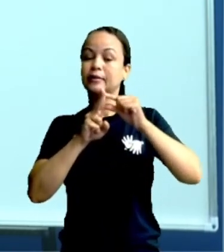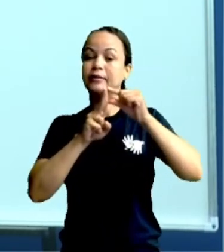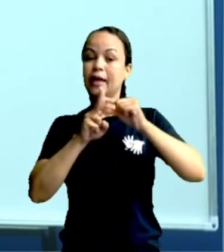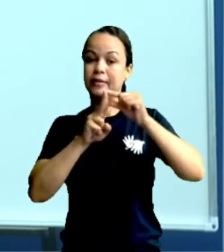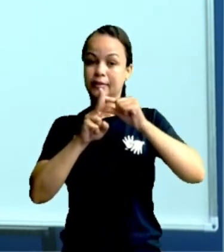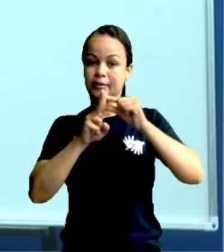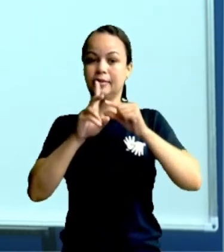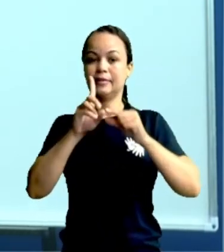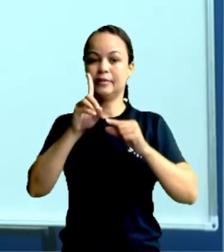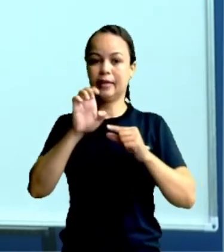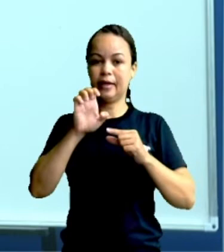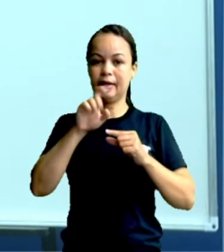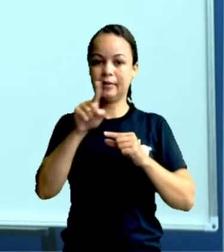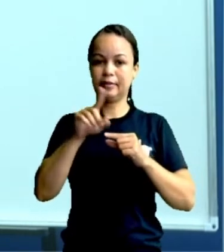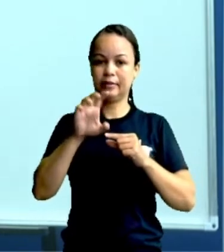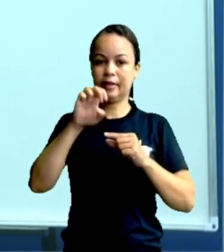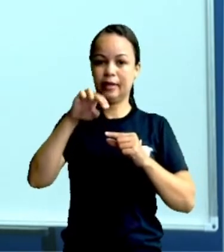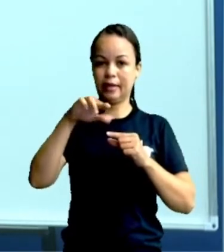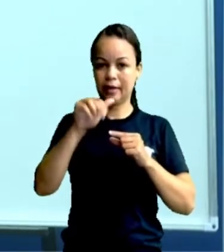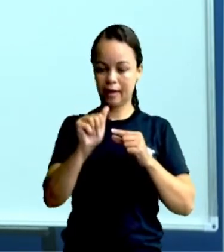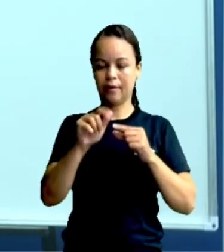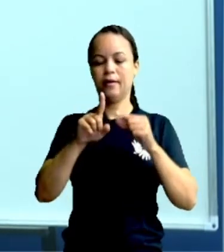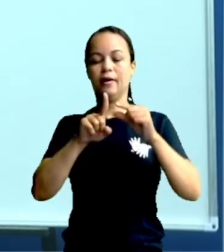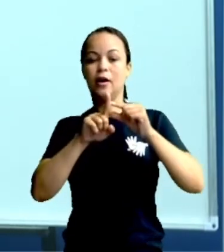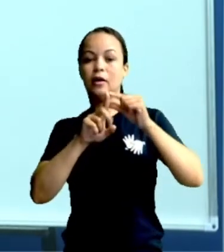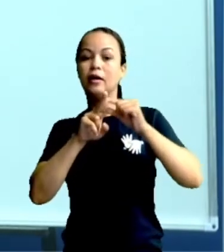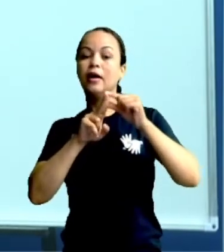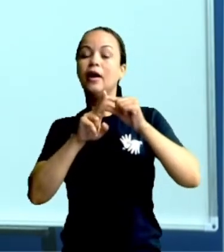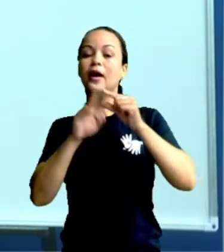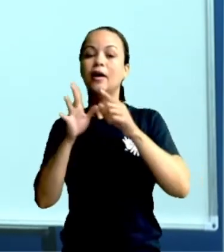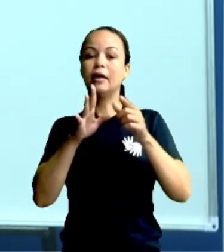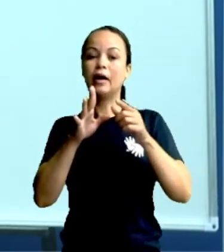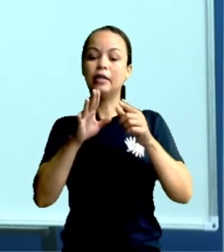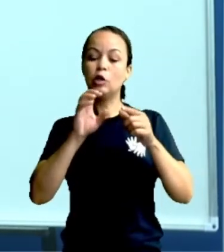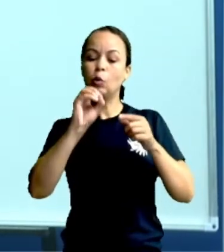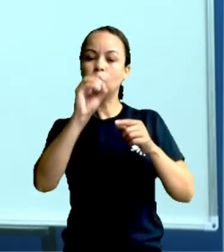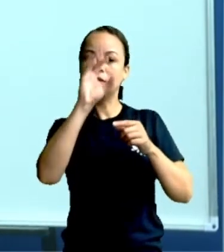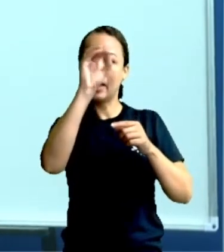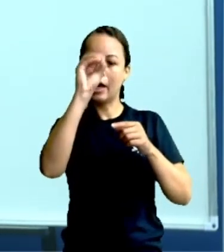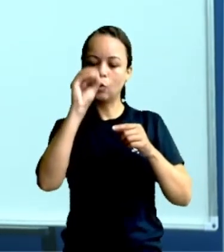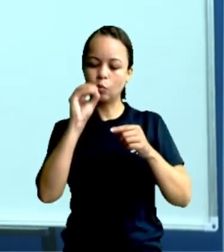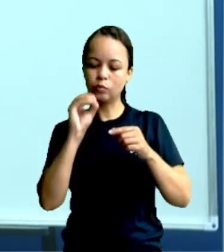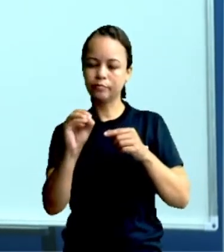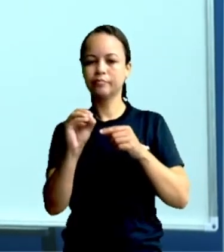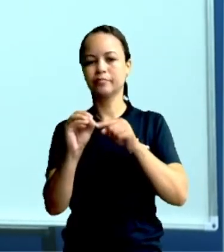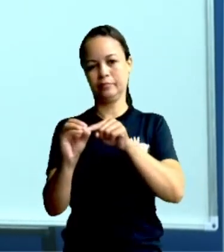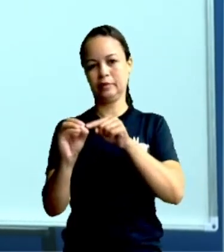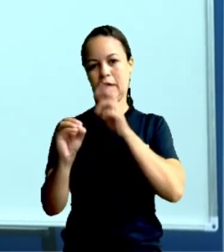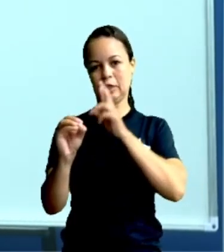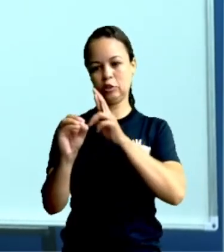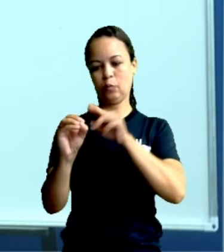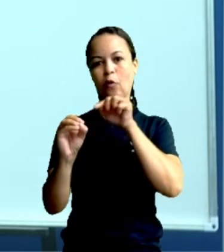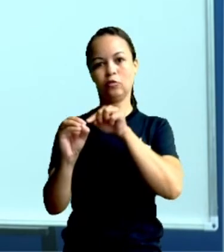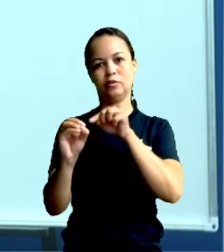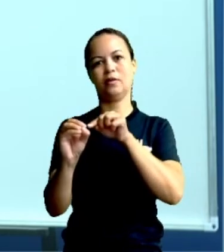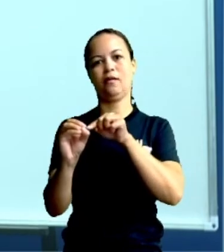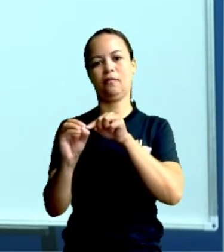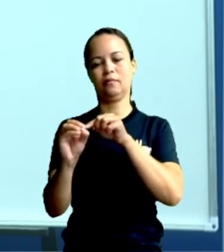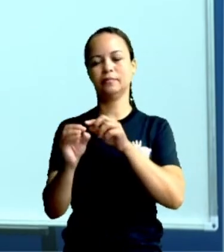E vou fazer. 0 para a casa da unidade como resposta.